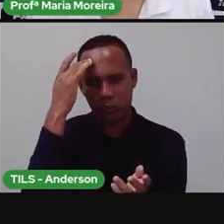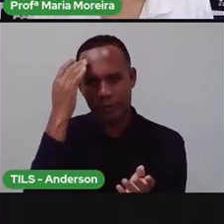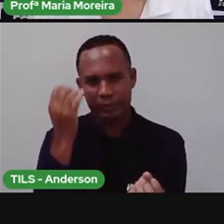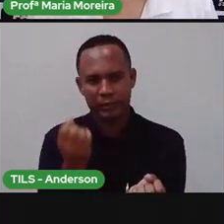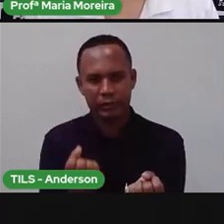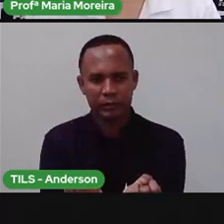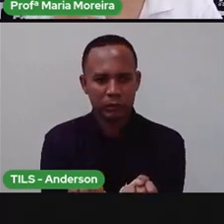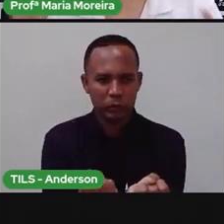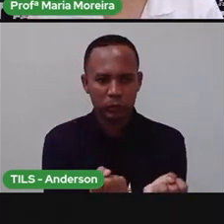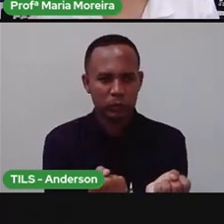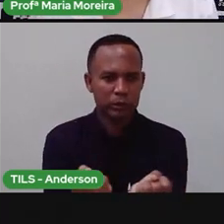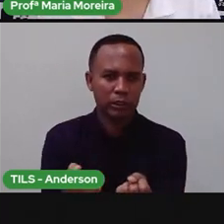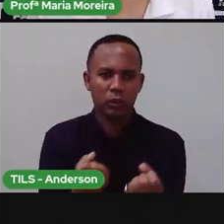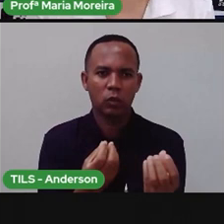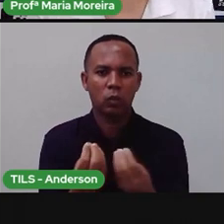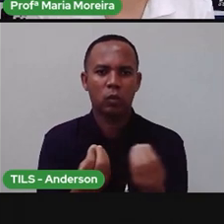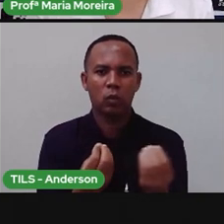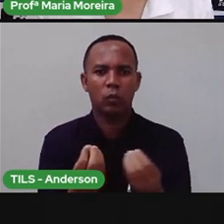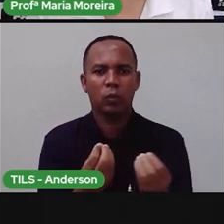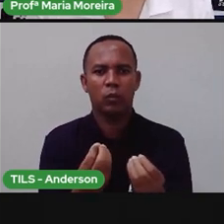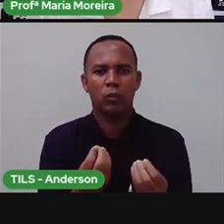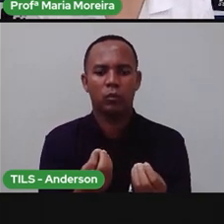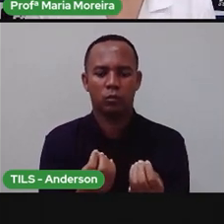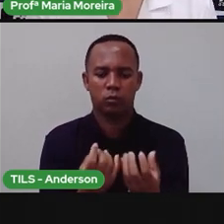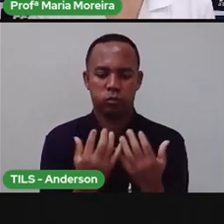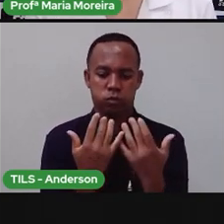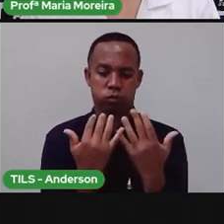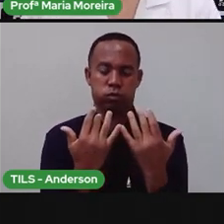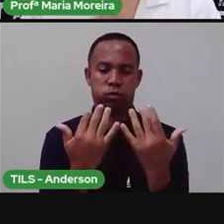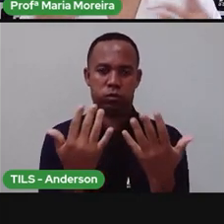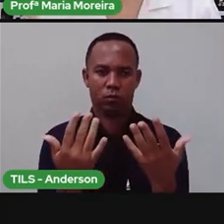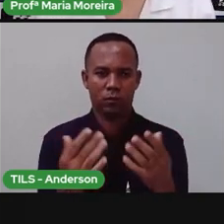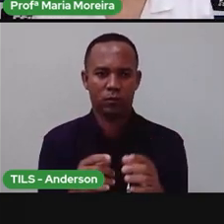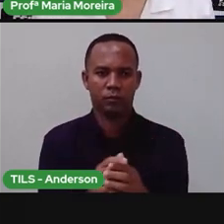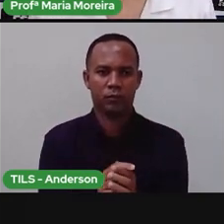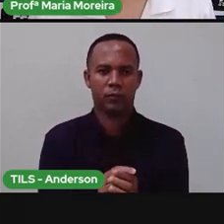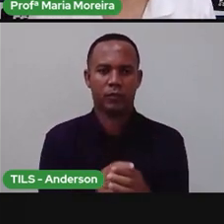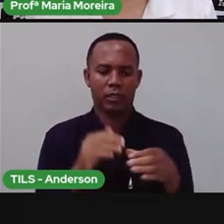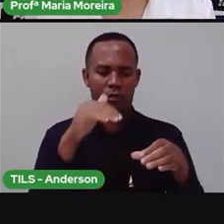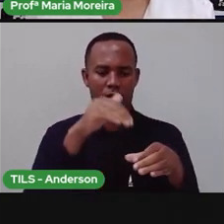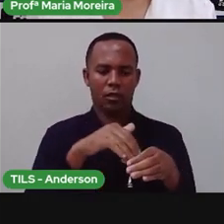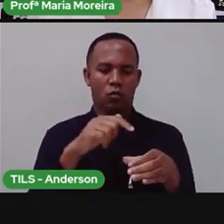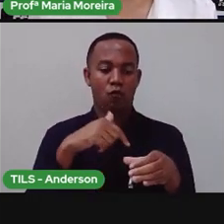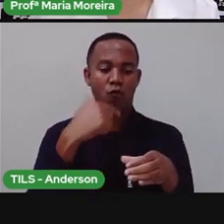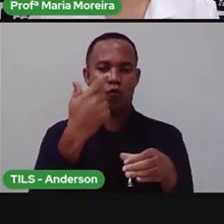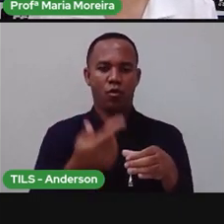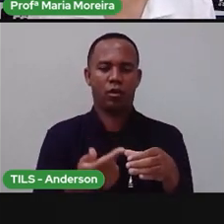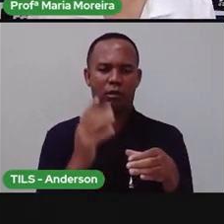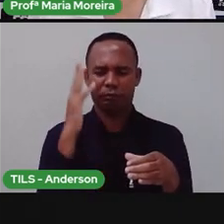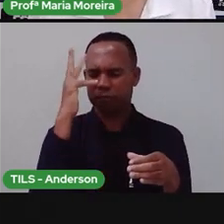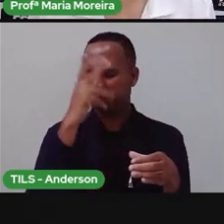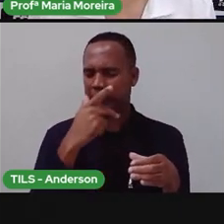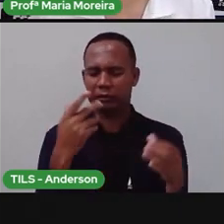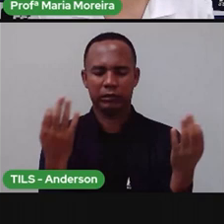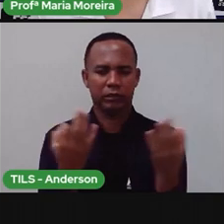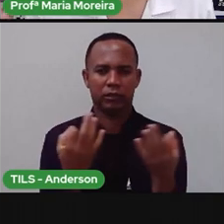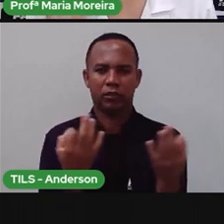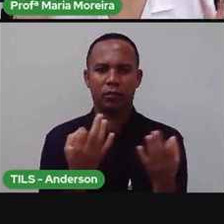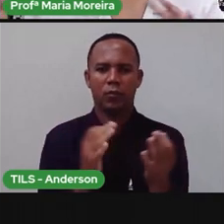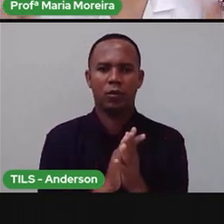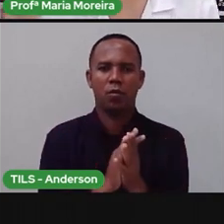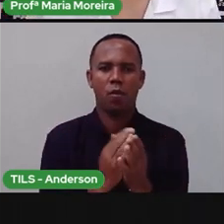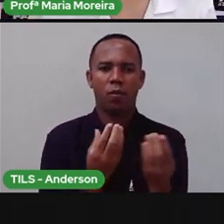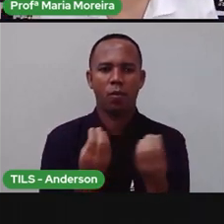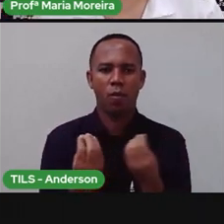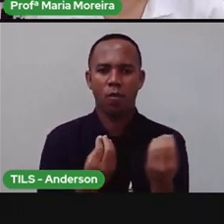completamente iluminado, né? De dentro para fora, uma imagem belíssima. E o que será que essa imagem